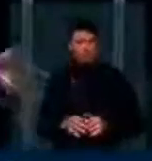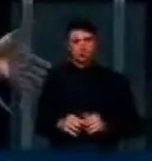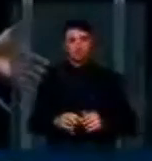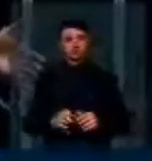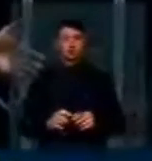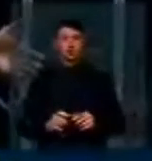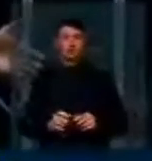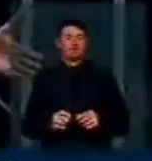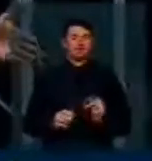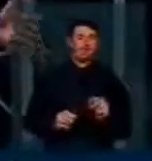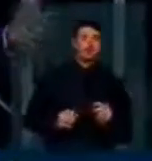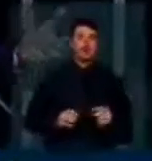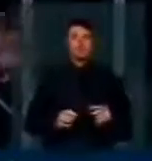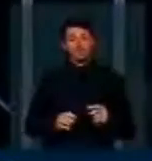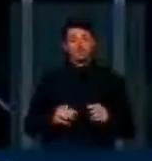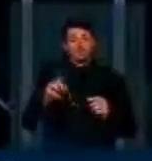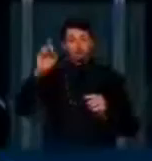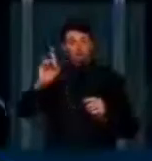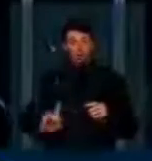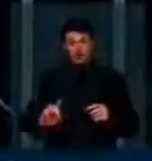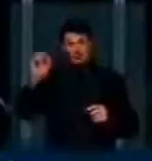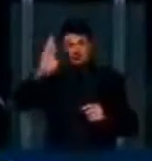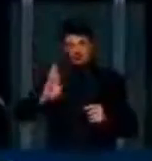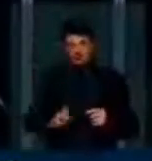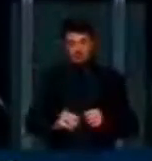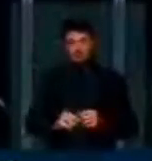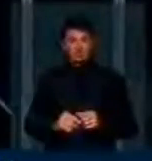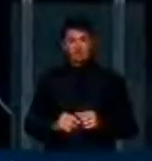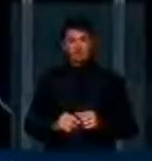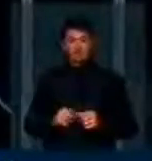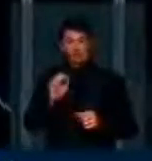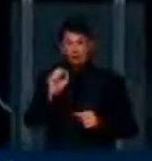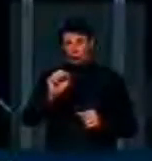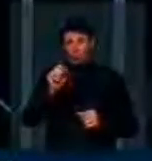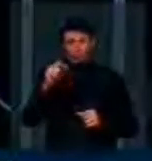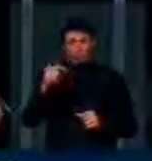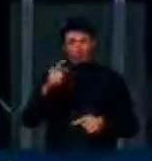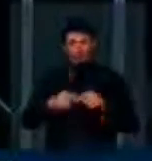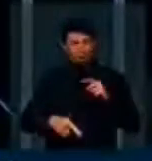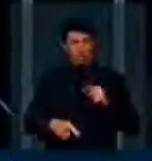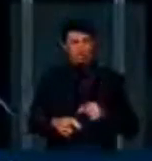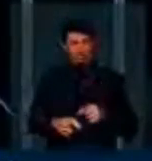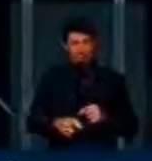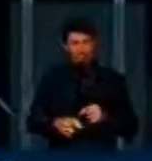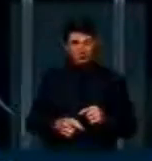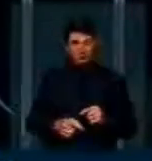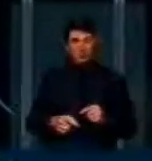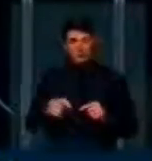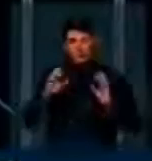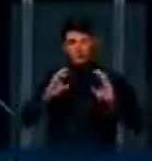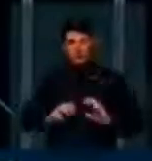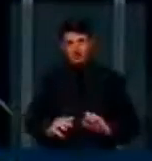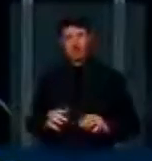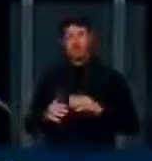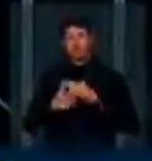no direito brasileiro, aquilo que não está proibido para o cidadão comum, para a